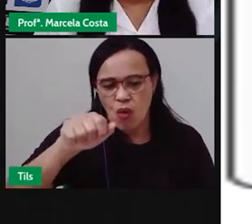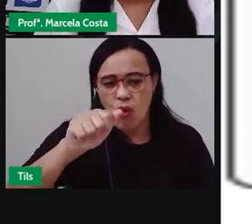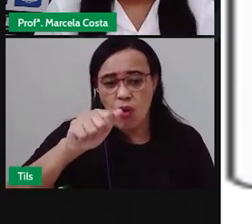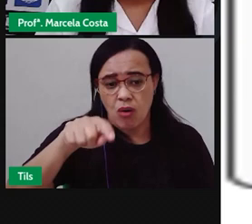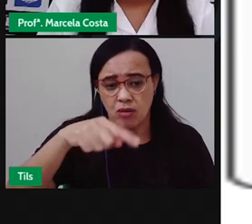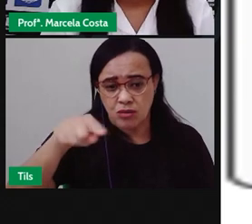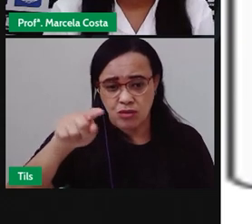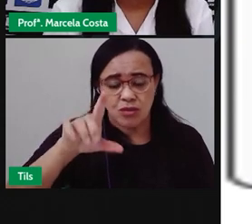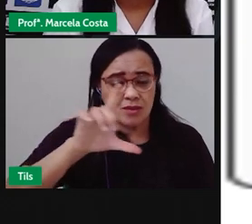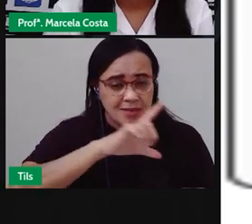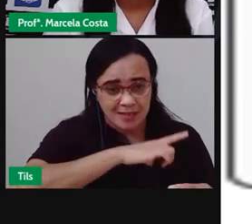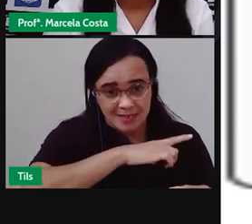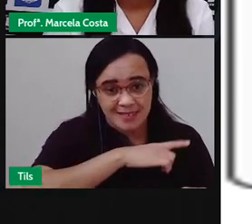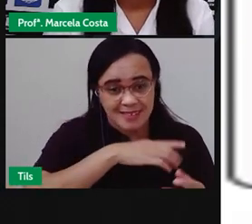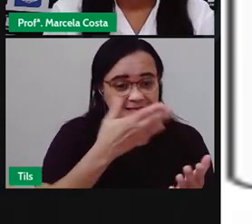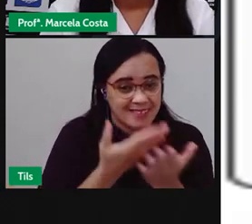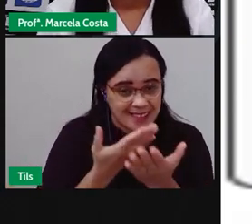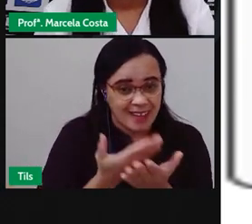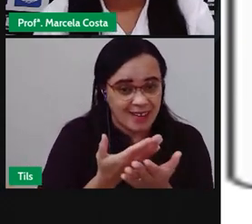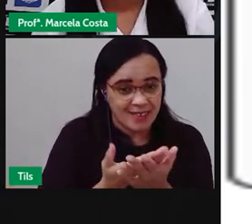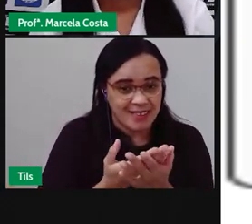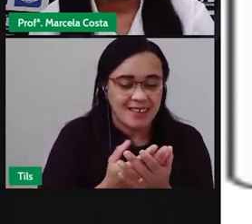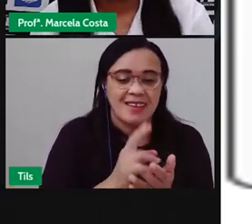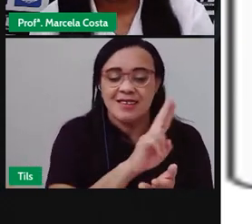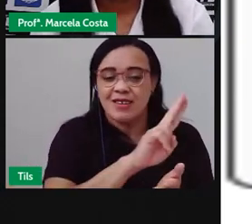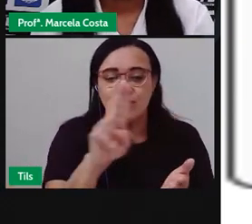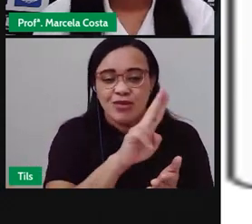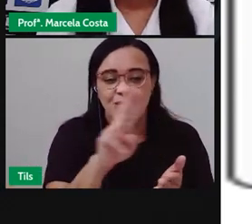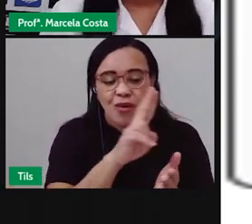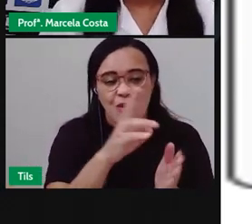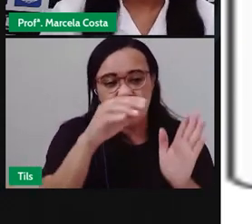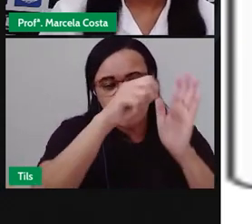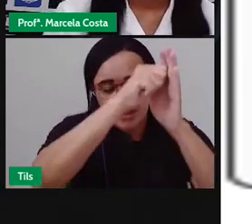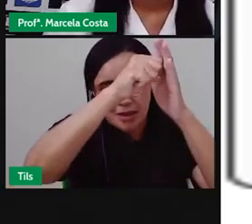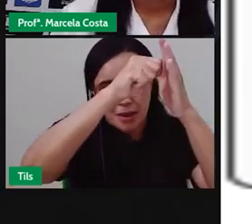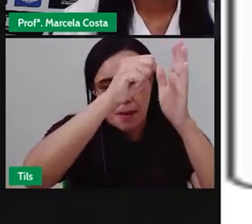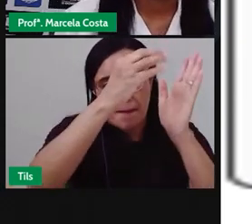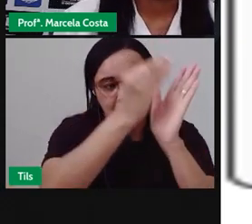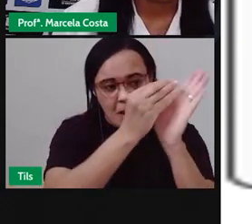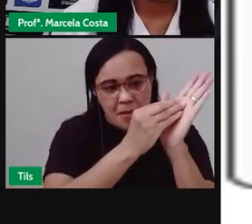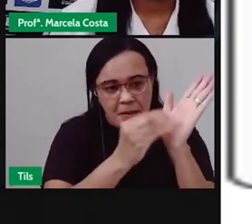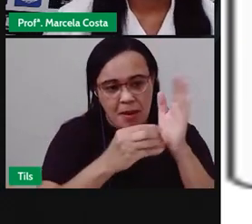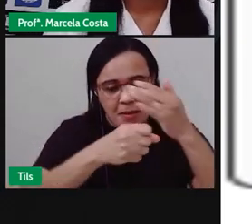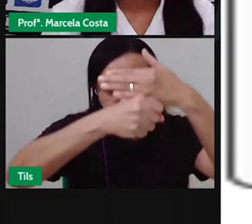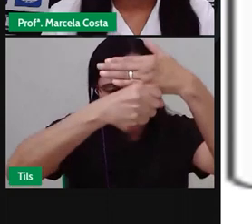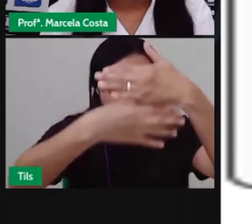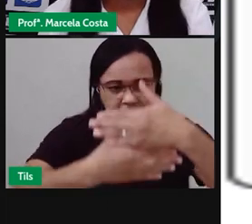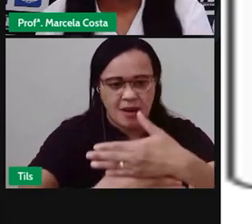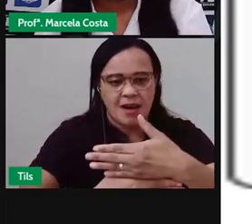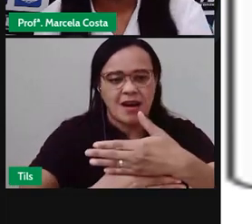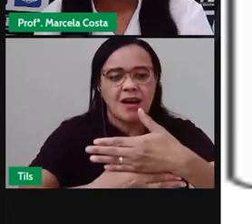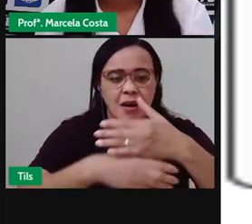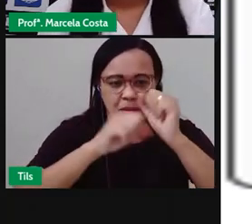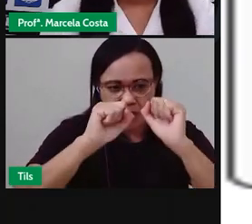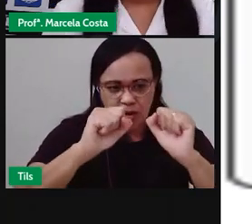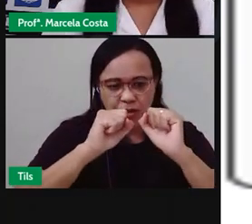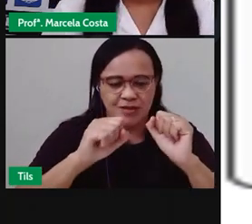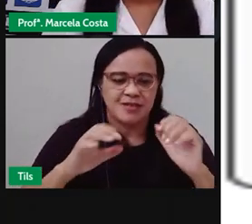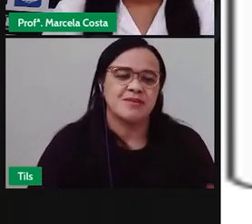no chat para a gente saber Janaína Jaceara Jaqueline